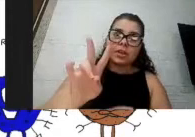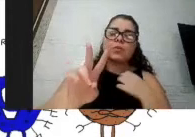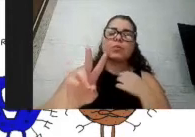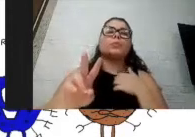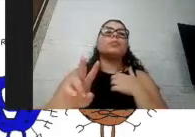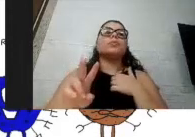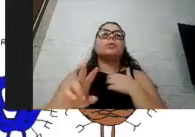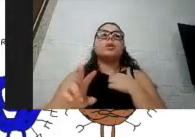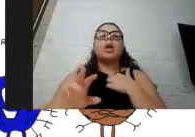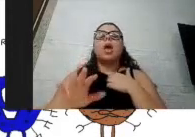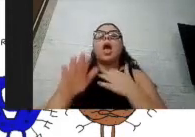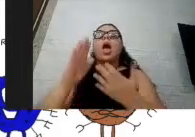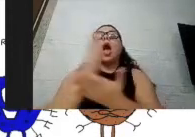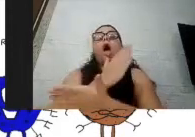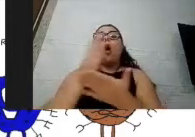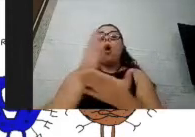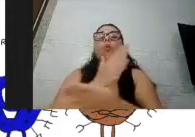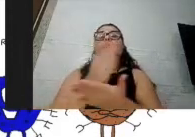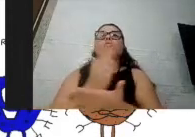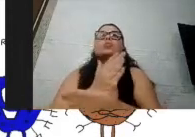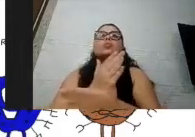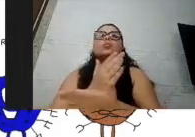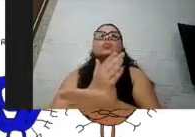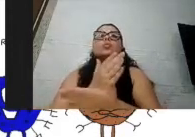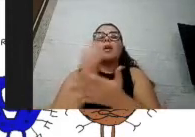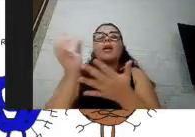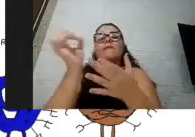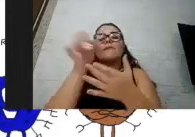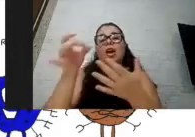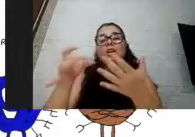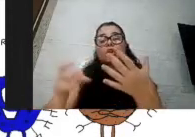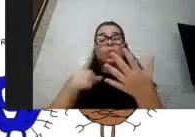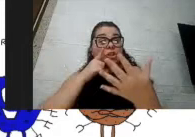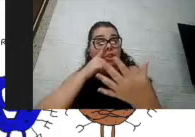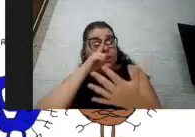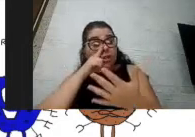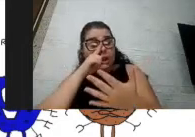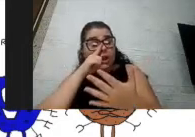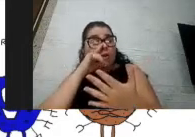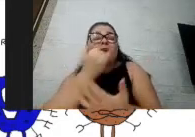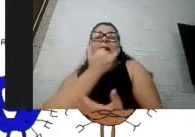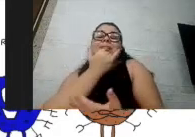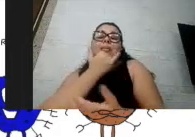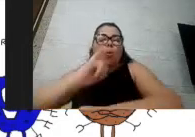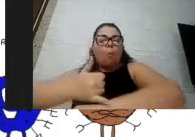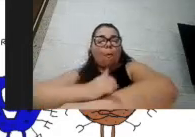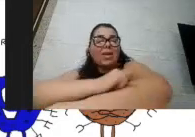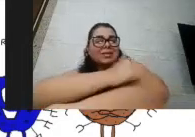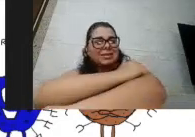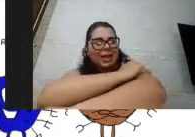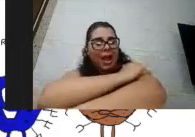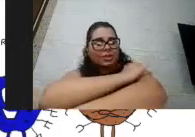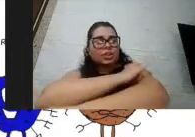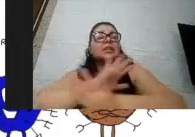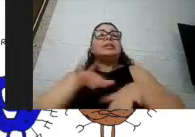fatores de risco na população geral, por exemplo, como obesidade, por exemplo, então condições de